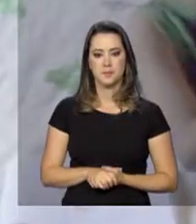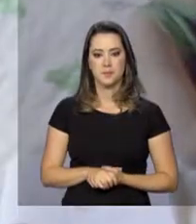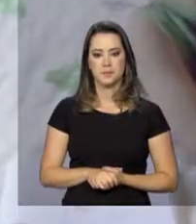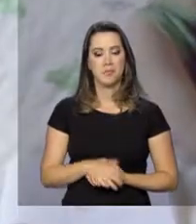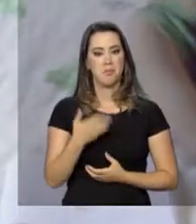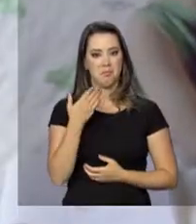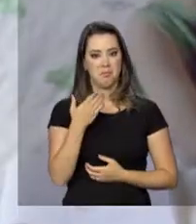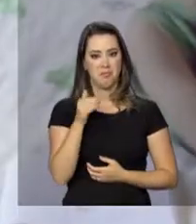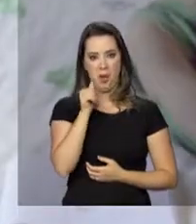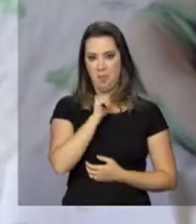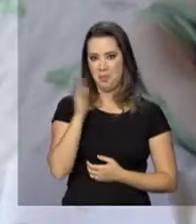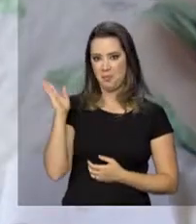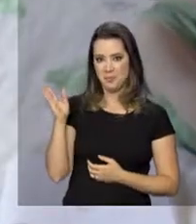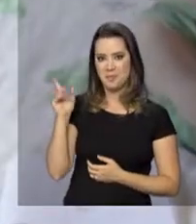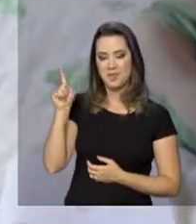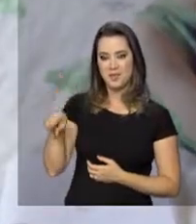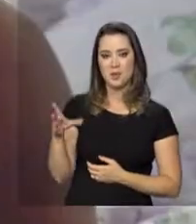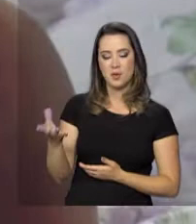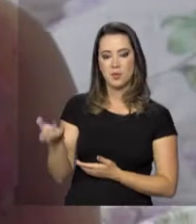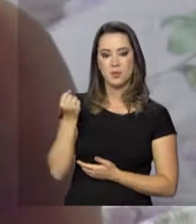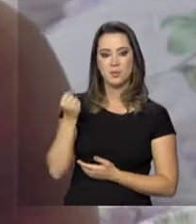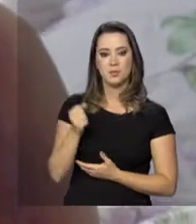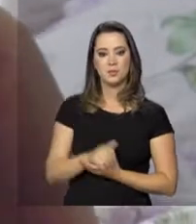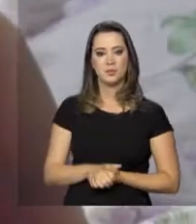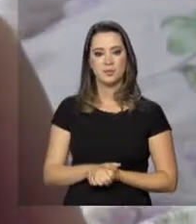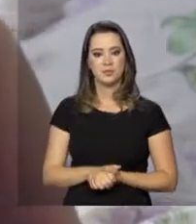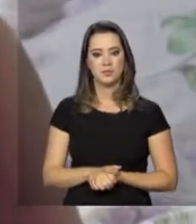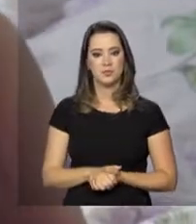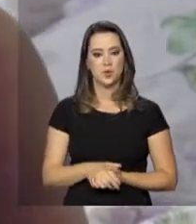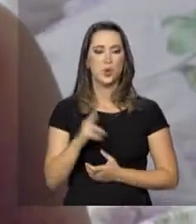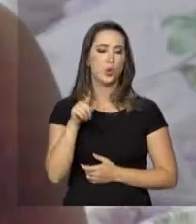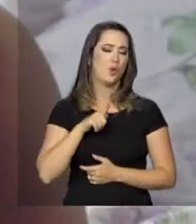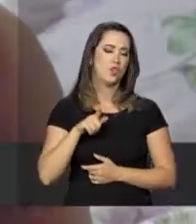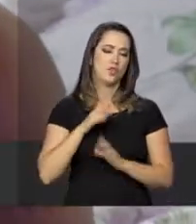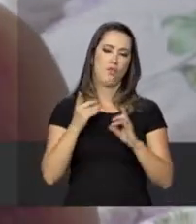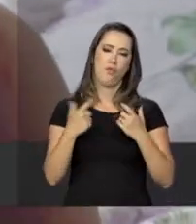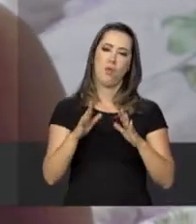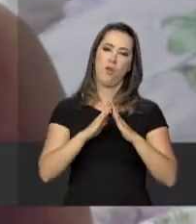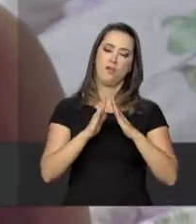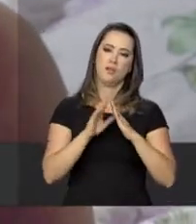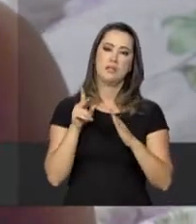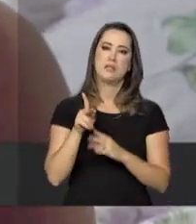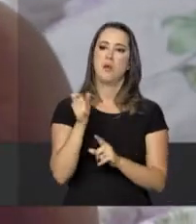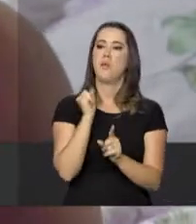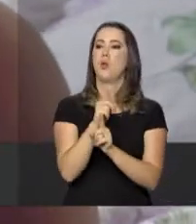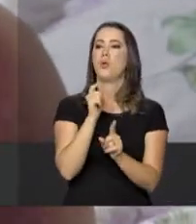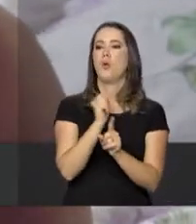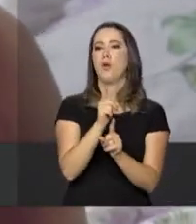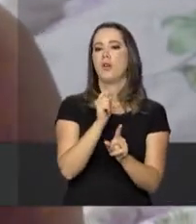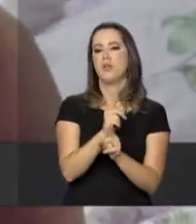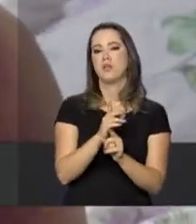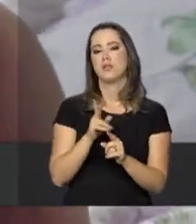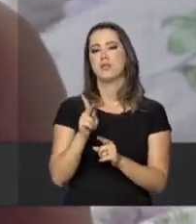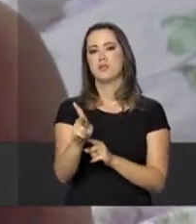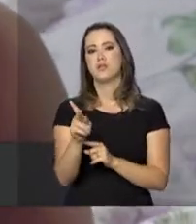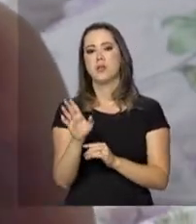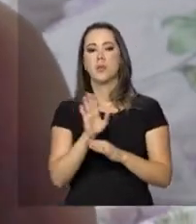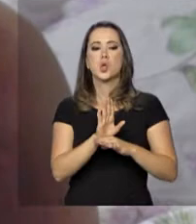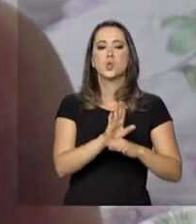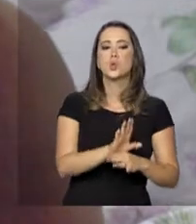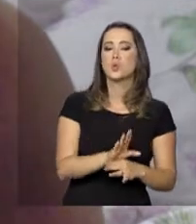Tatiane foi uma das beneficiadas. Eu nunca tive uma residência fixa, porque sempre paguei aluguel, sempre morei de favor,